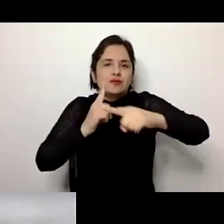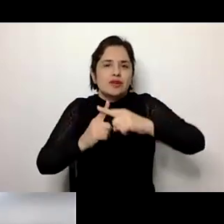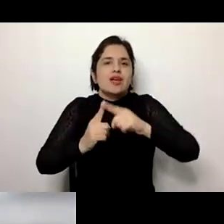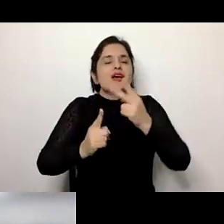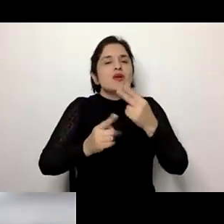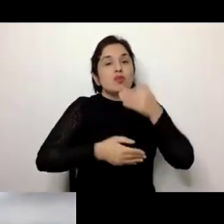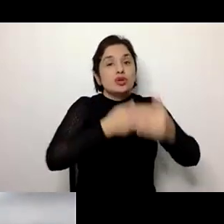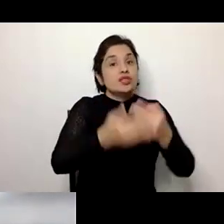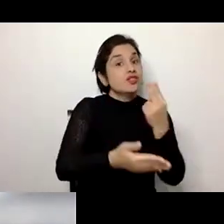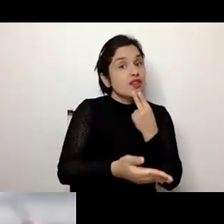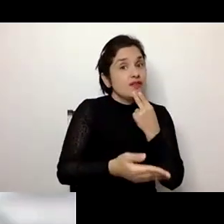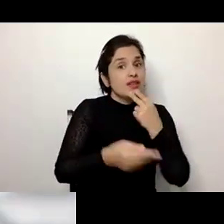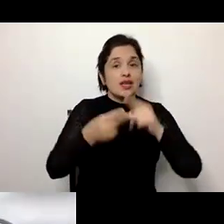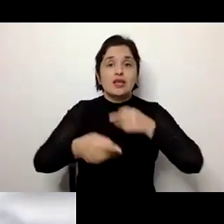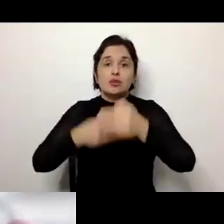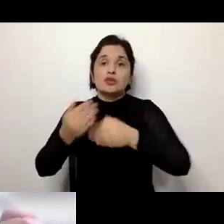dessas pessoas.